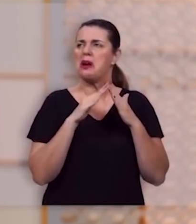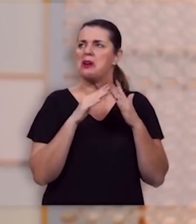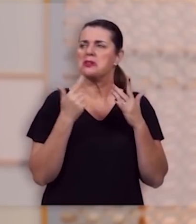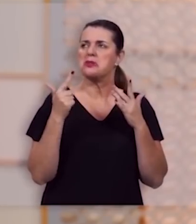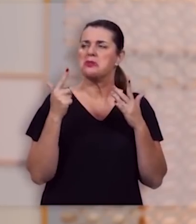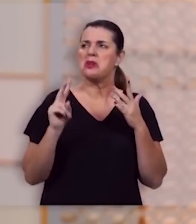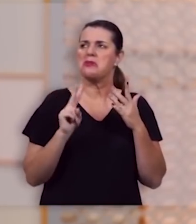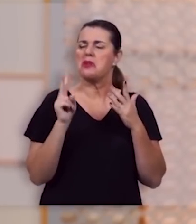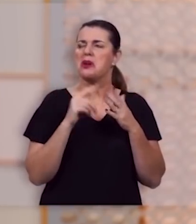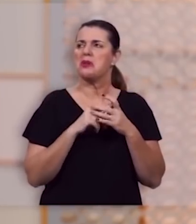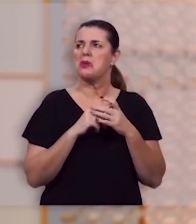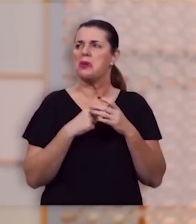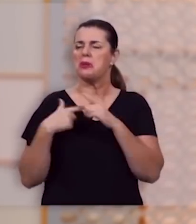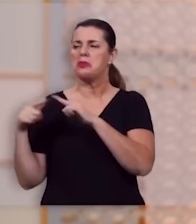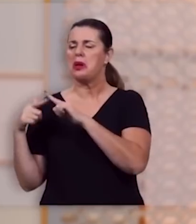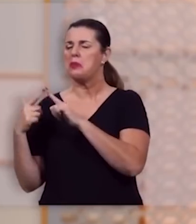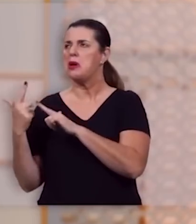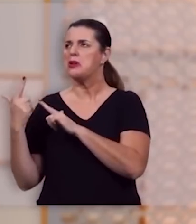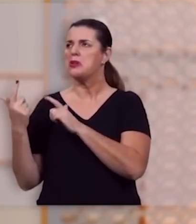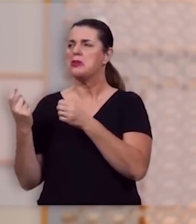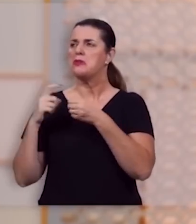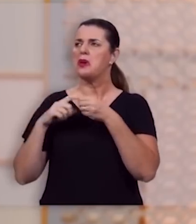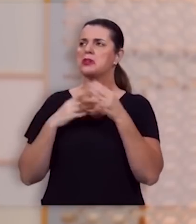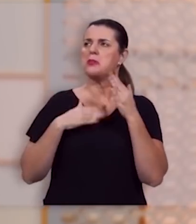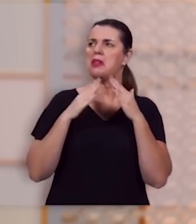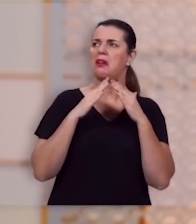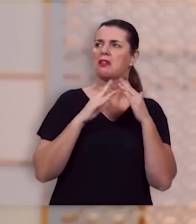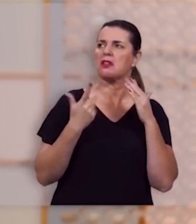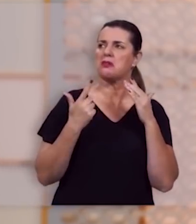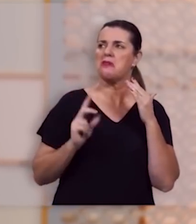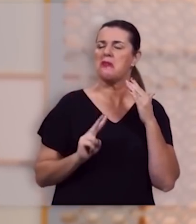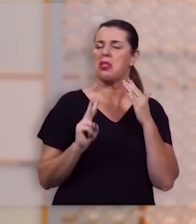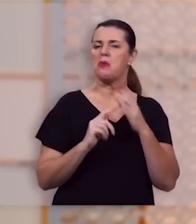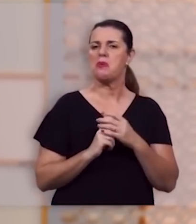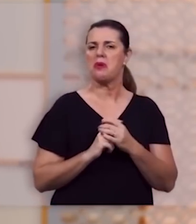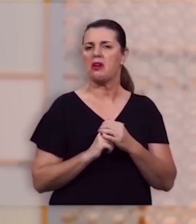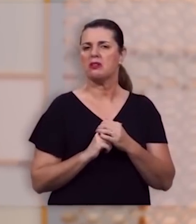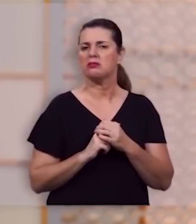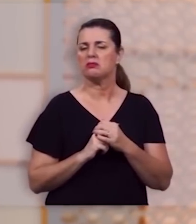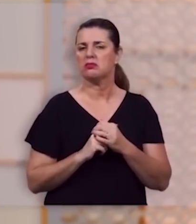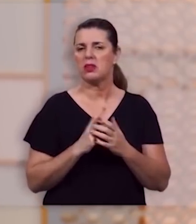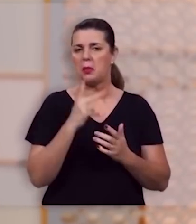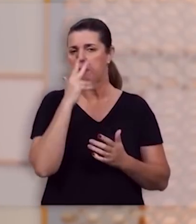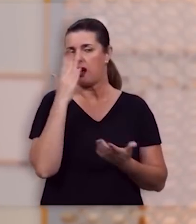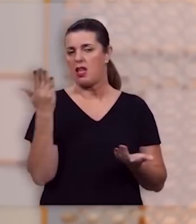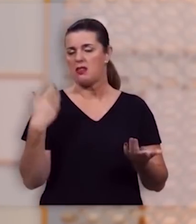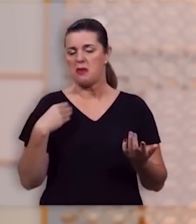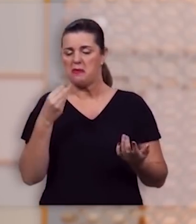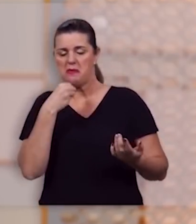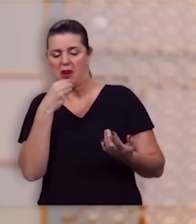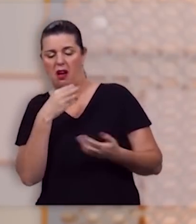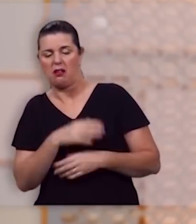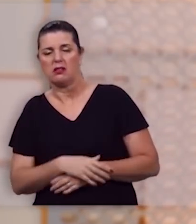ou no trabalho quando volta para casa ela se torna vulnerável